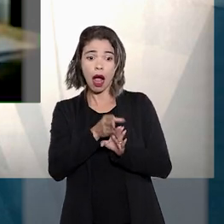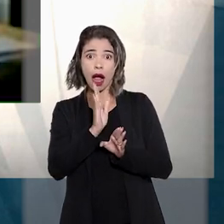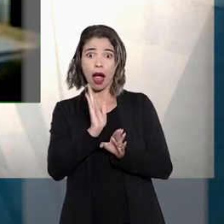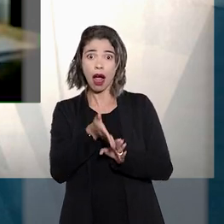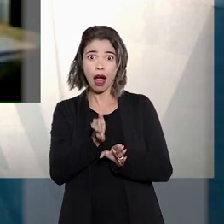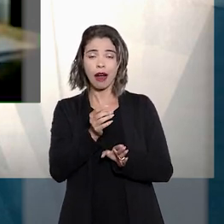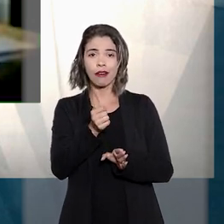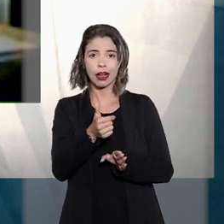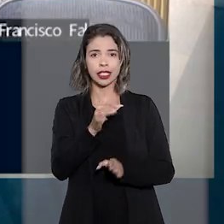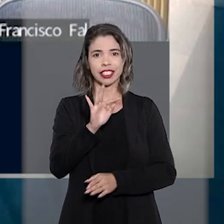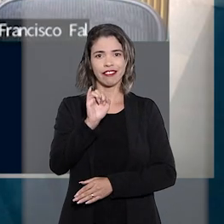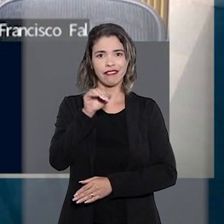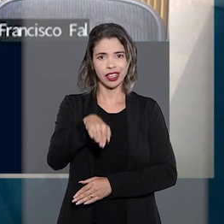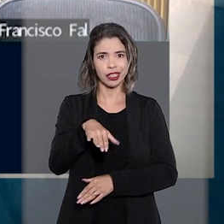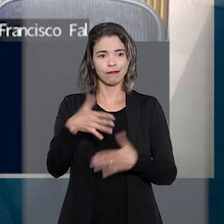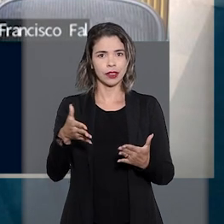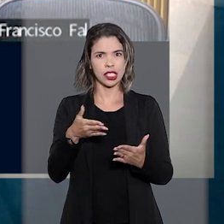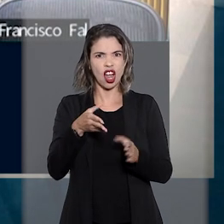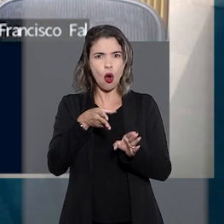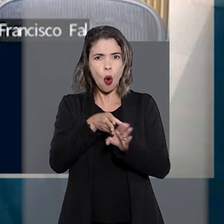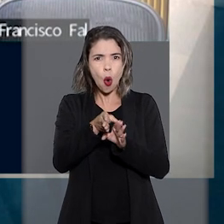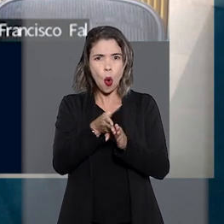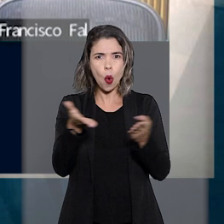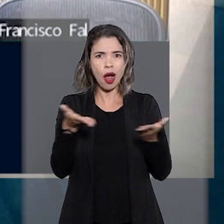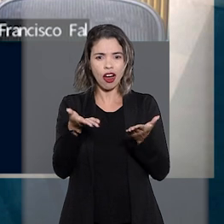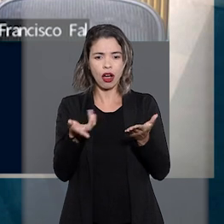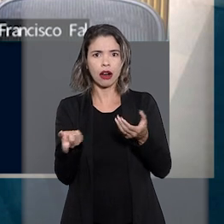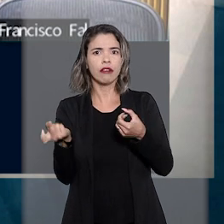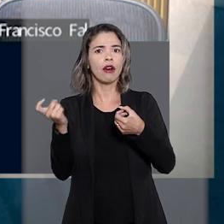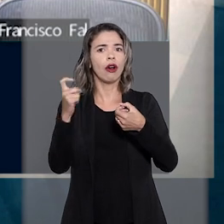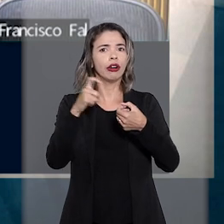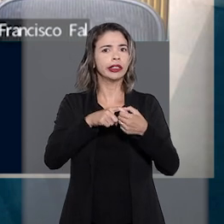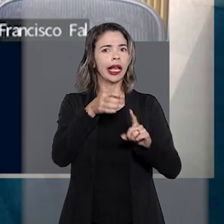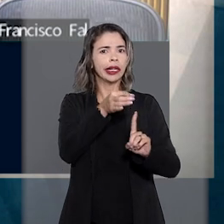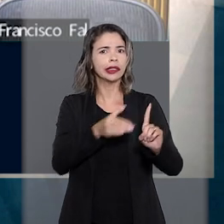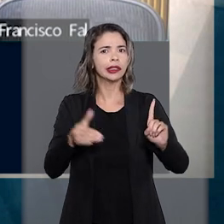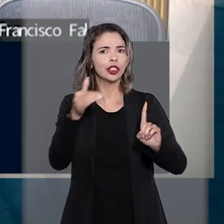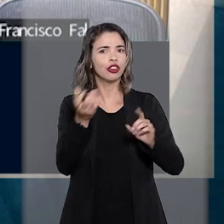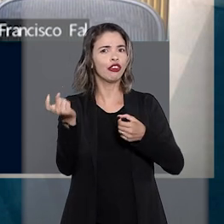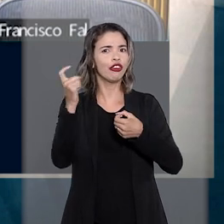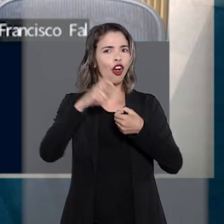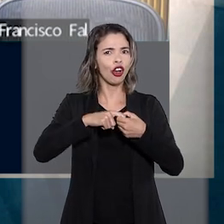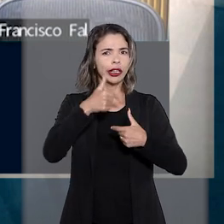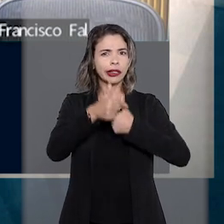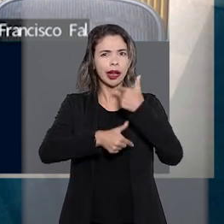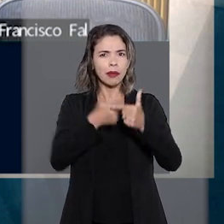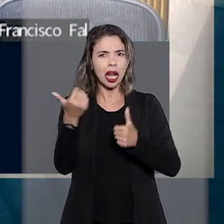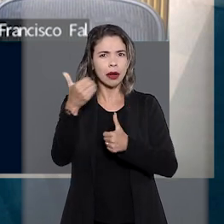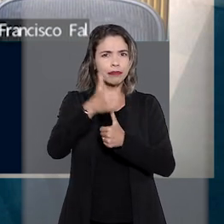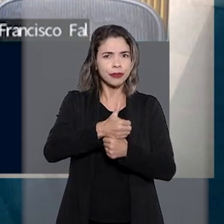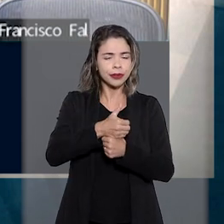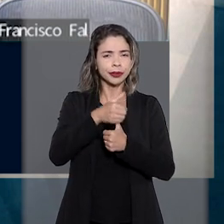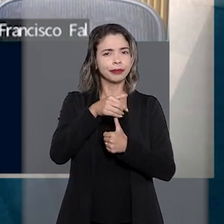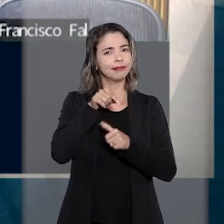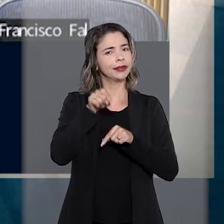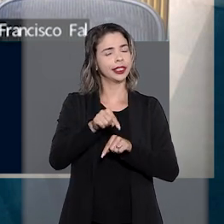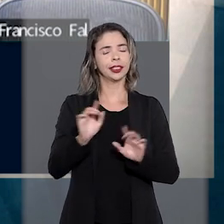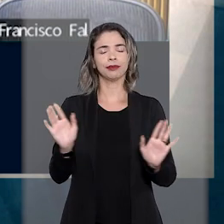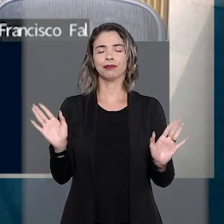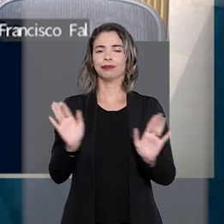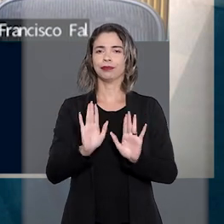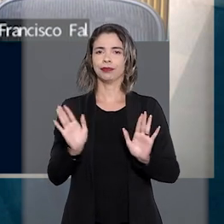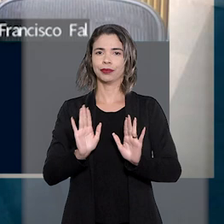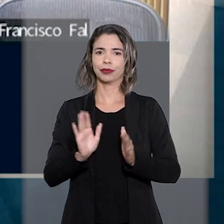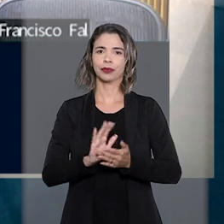instrução está perto do fim, não sendo recomendável a esta altura permitir que os acusados reassumam os cargos dos quais